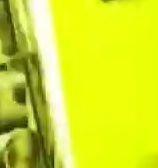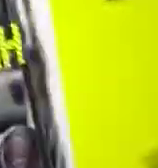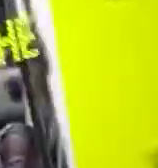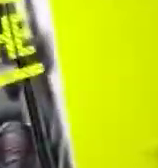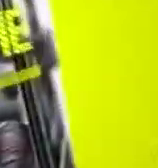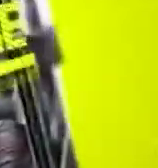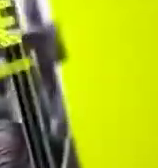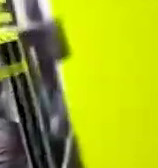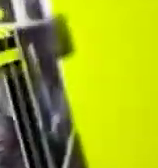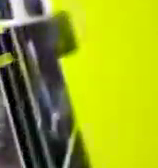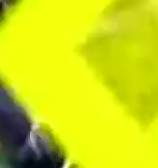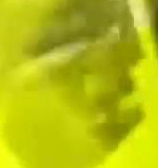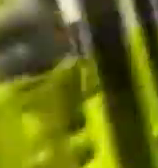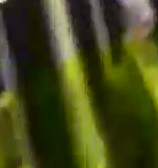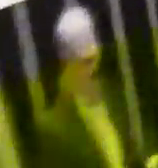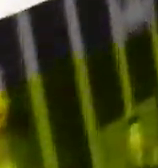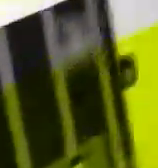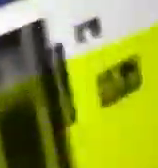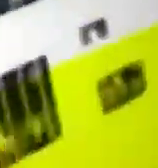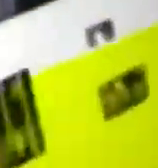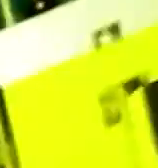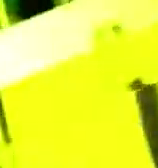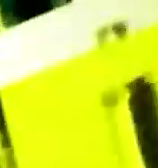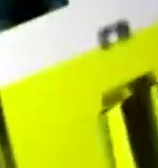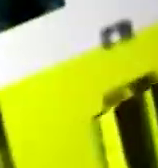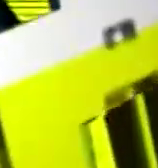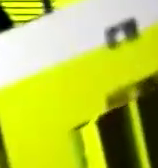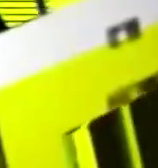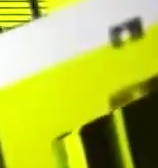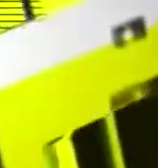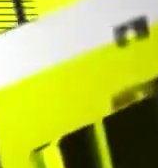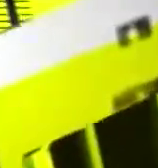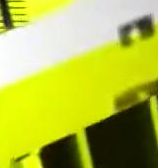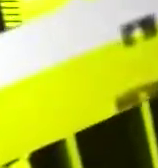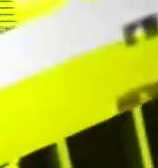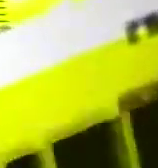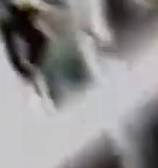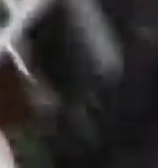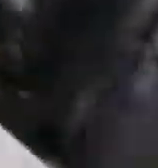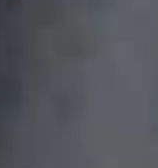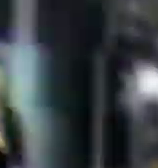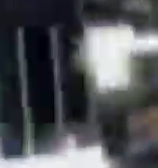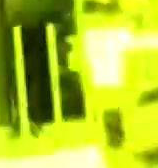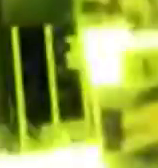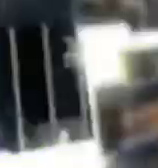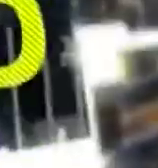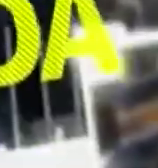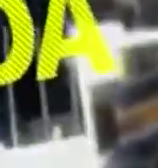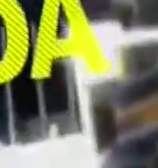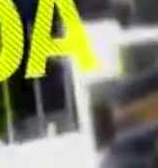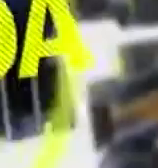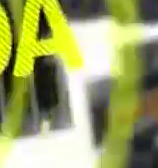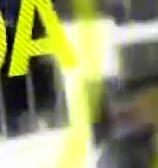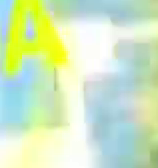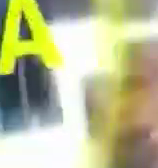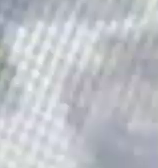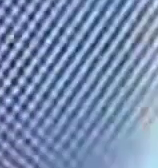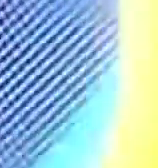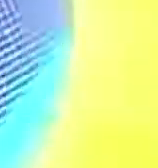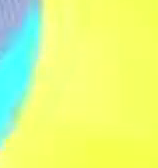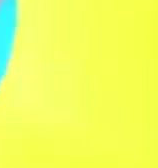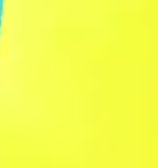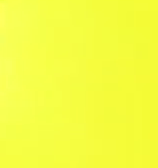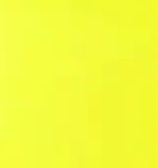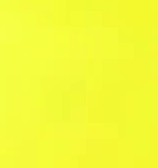Não que sejam menos importantes um segundo encaminhamento. no meu estado